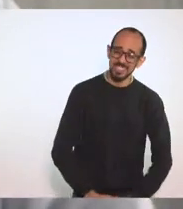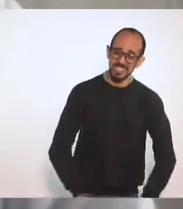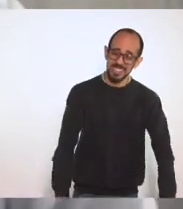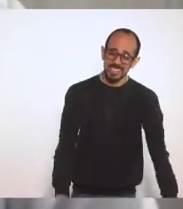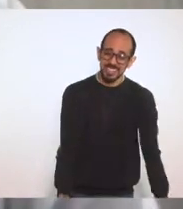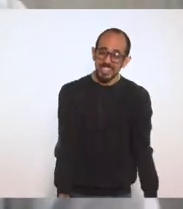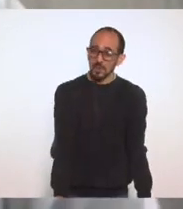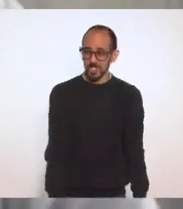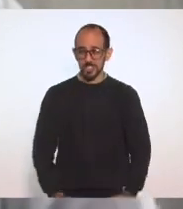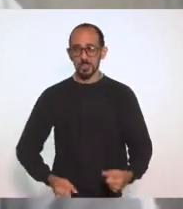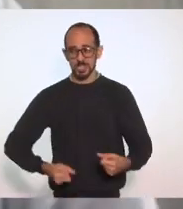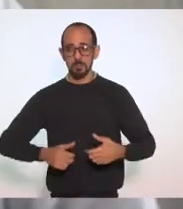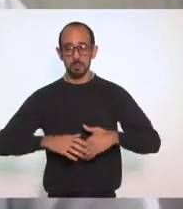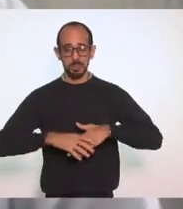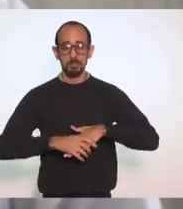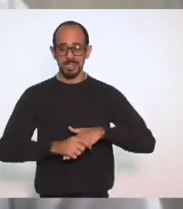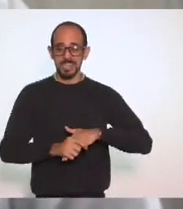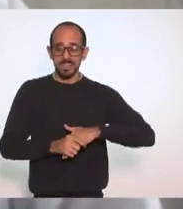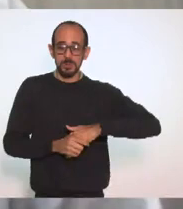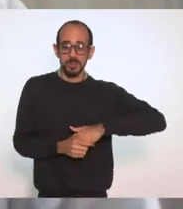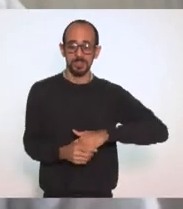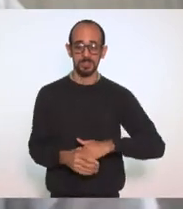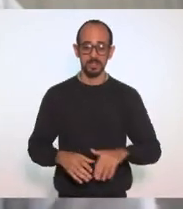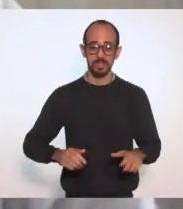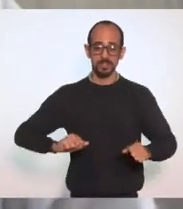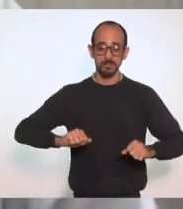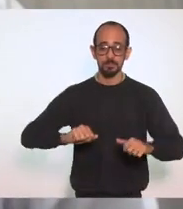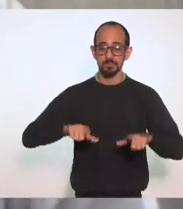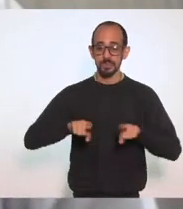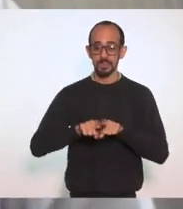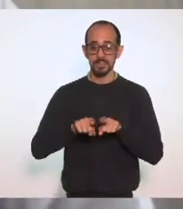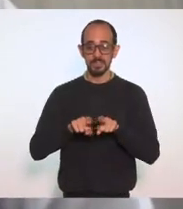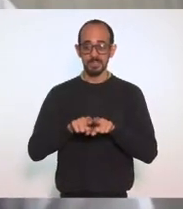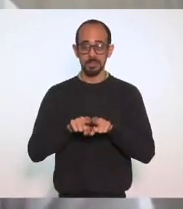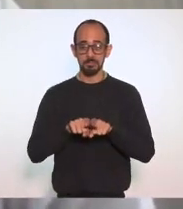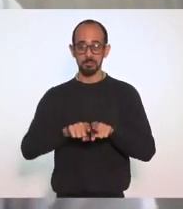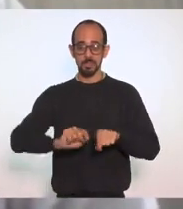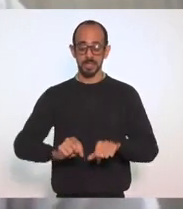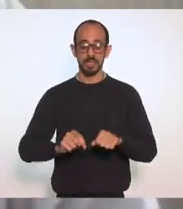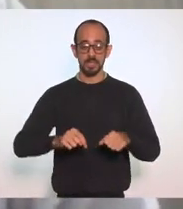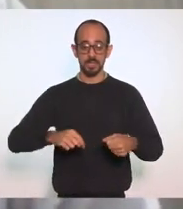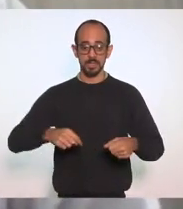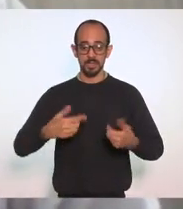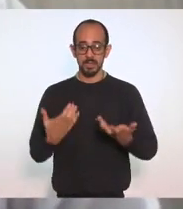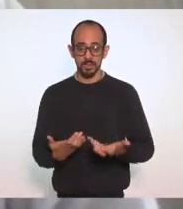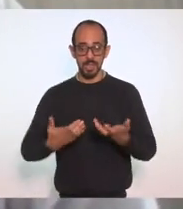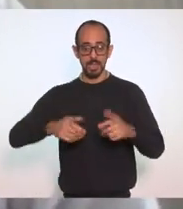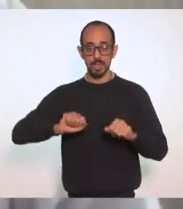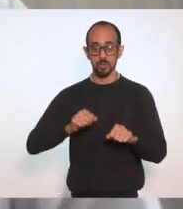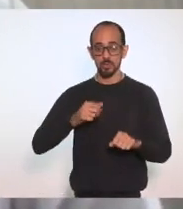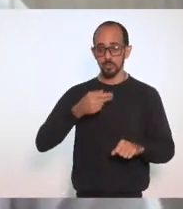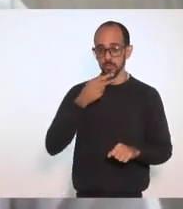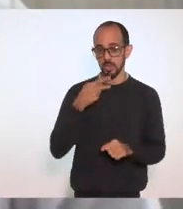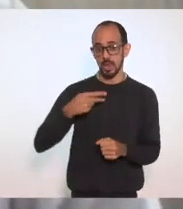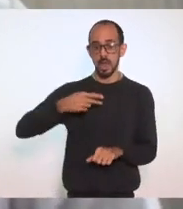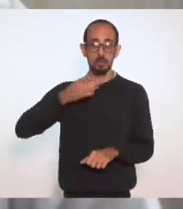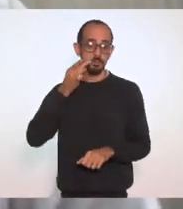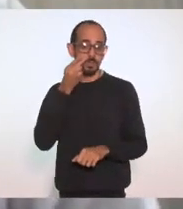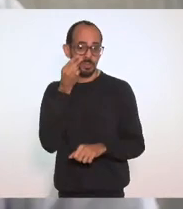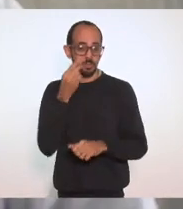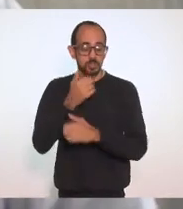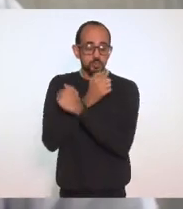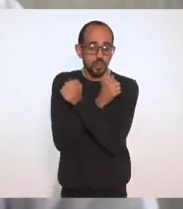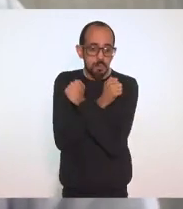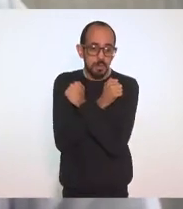das mortes é importante celebrar a vida. Não posso deixar também, já fiz ontem pessoalmente, mas fazer aqui em público. Mandar um abraço